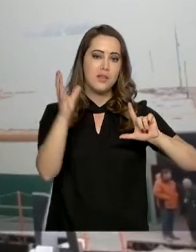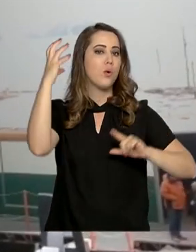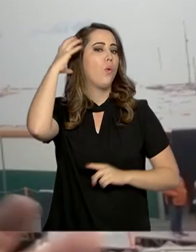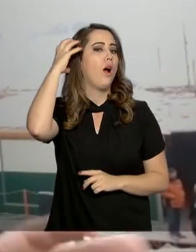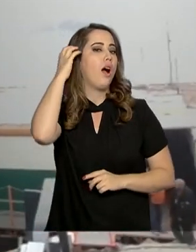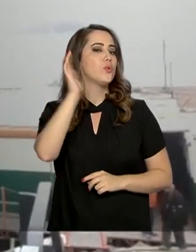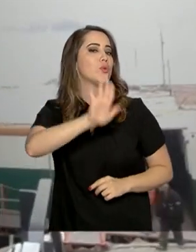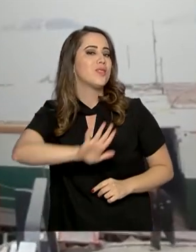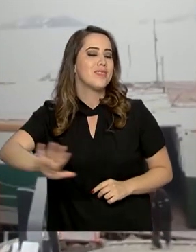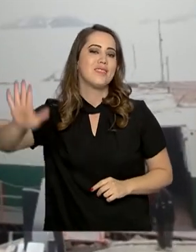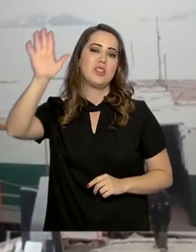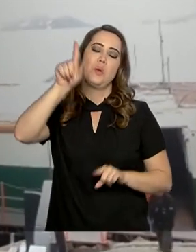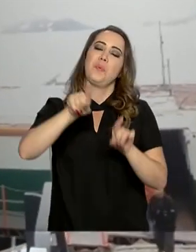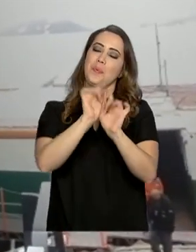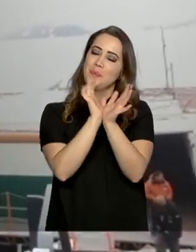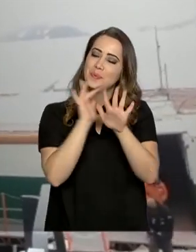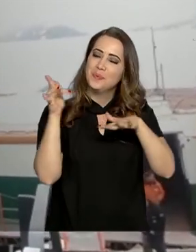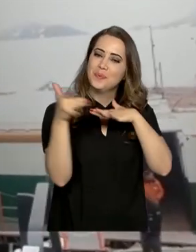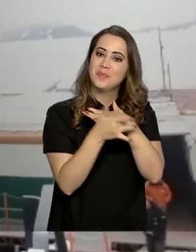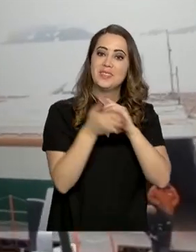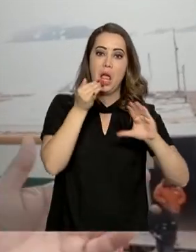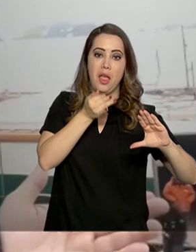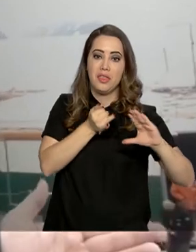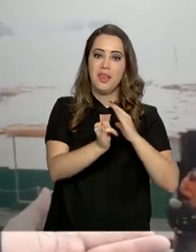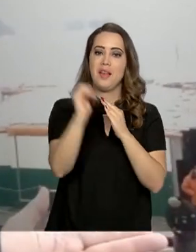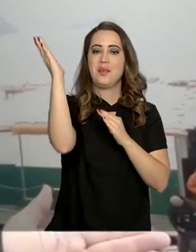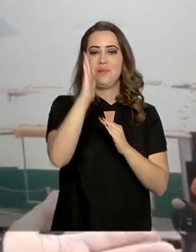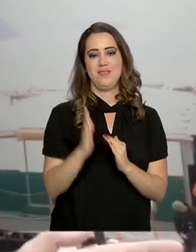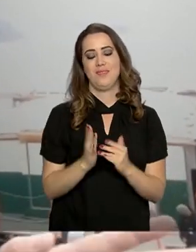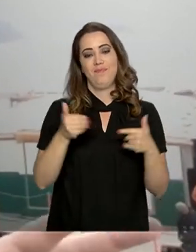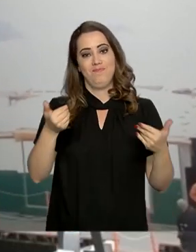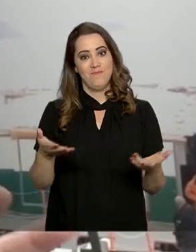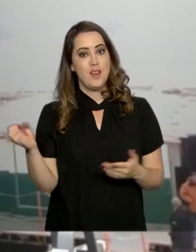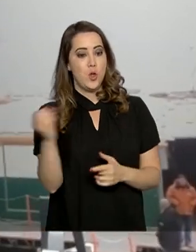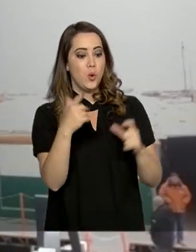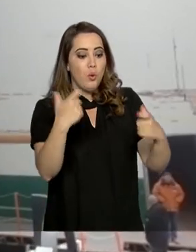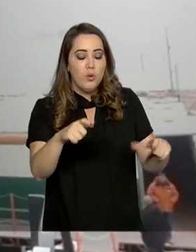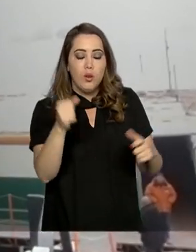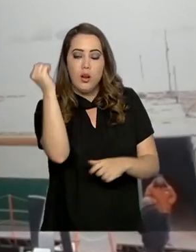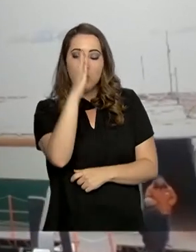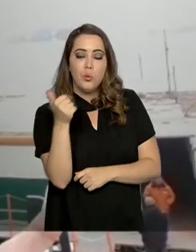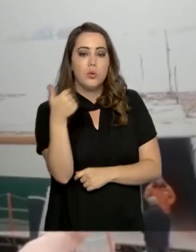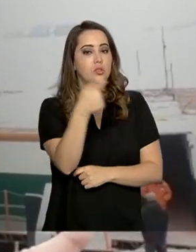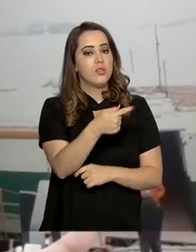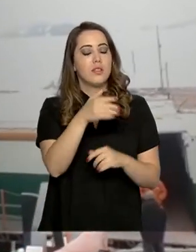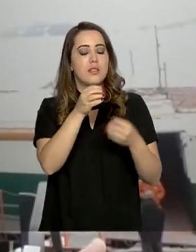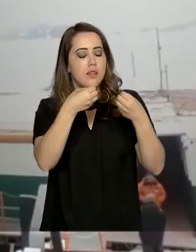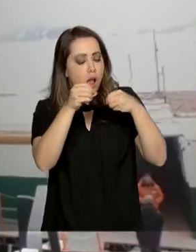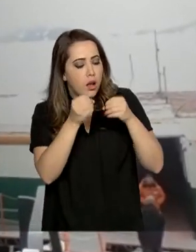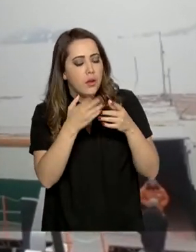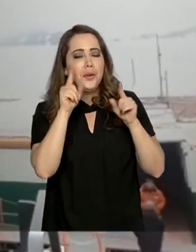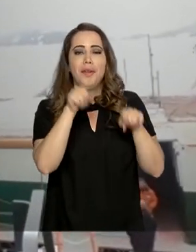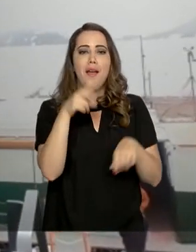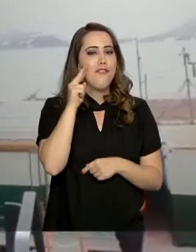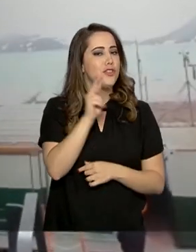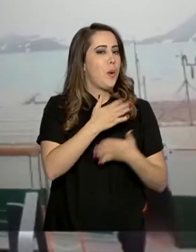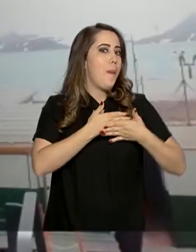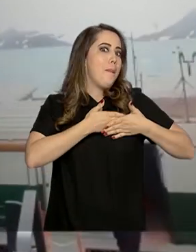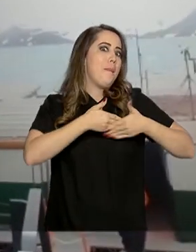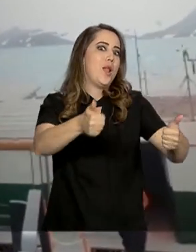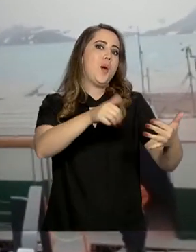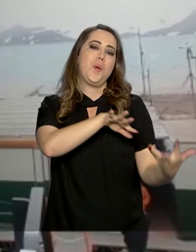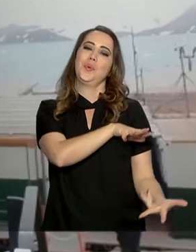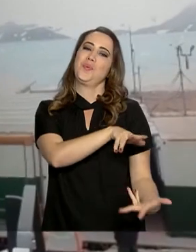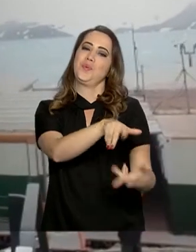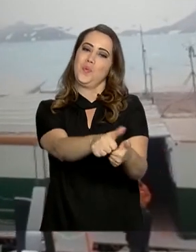de Rádios e pelas redes sociais da EBC. A nova estação brasileira tem 17 laboratórios e é considerada uma das mais modernas do mundo.